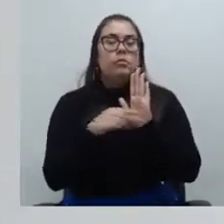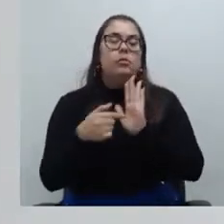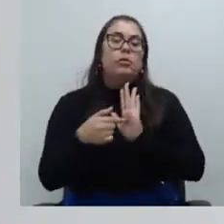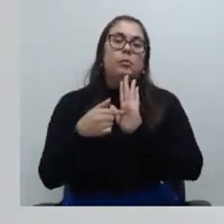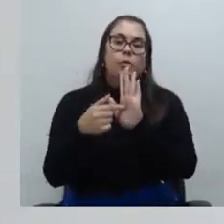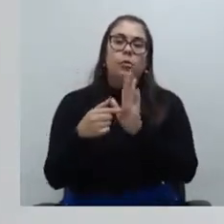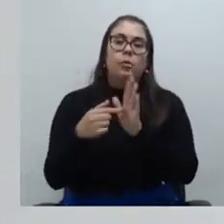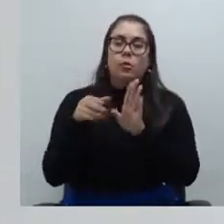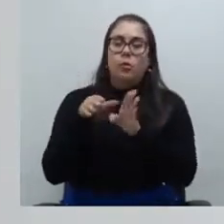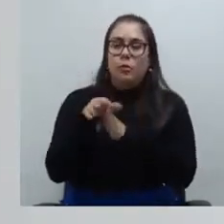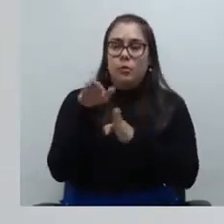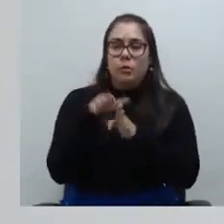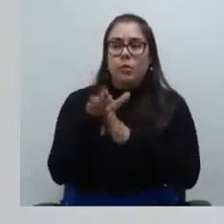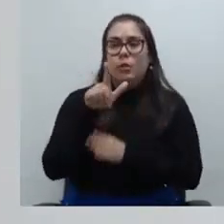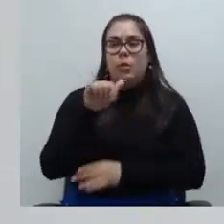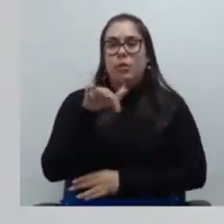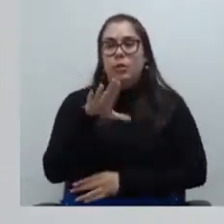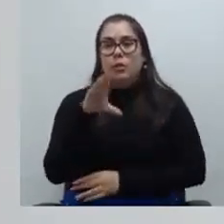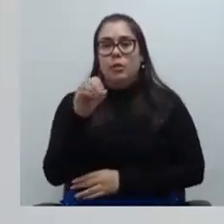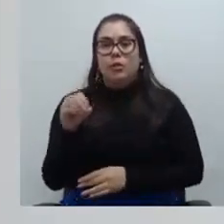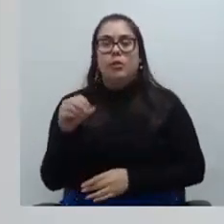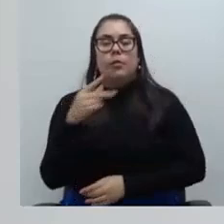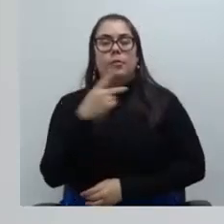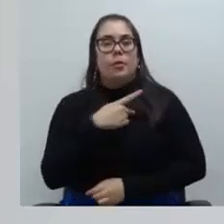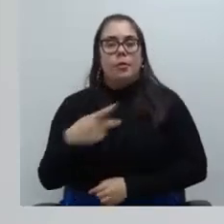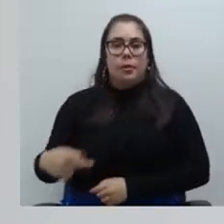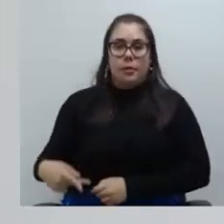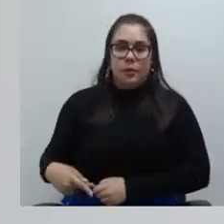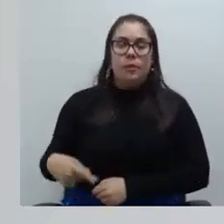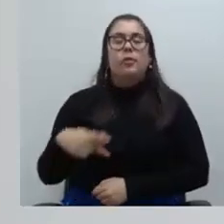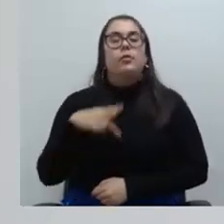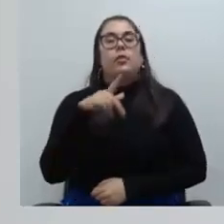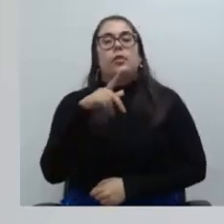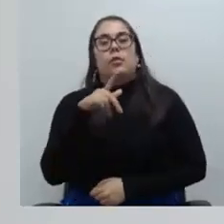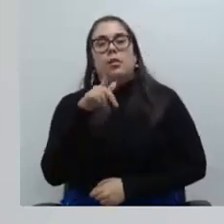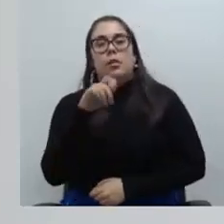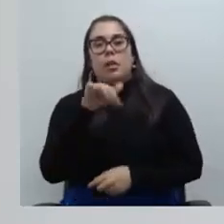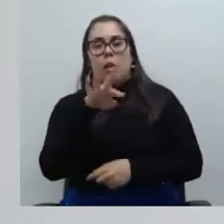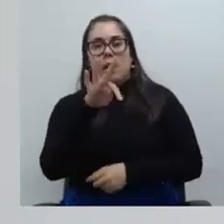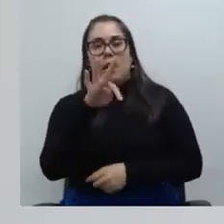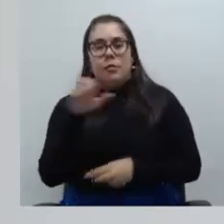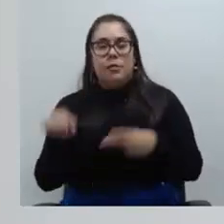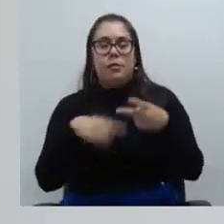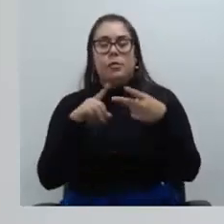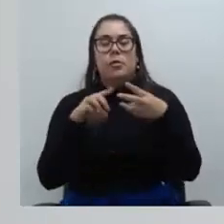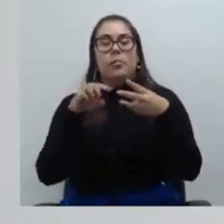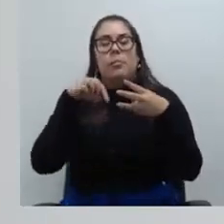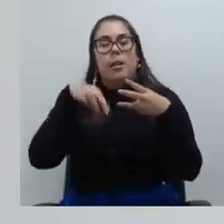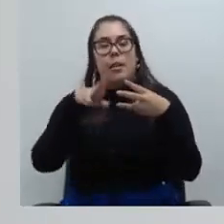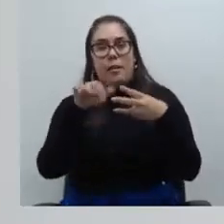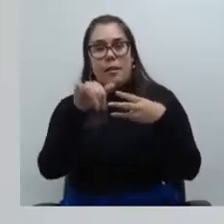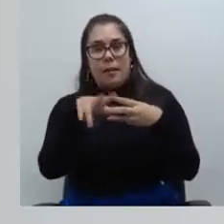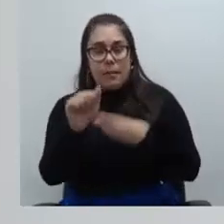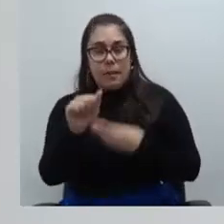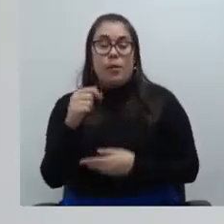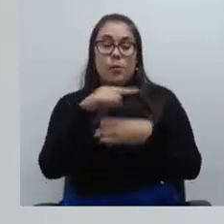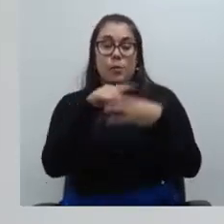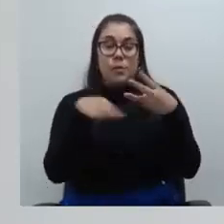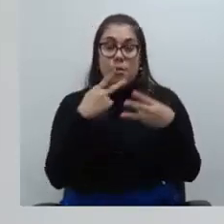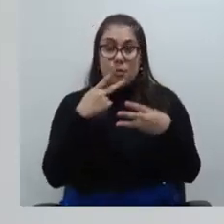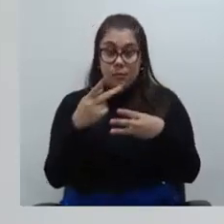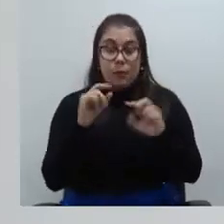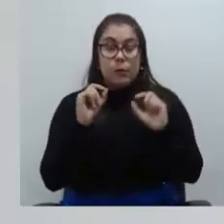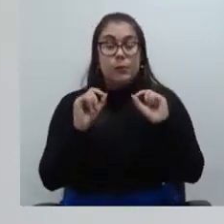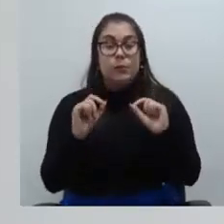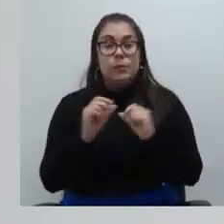trazidas pelo conselheiro Leonardo pelo presidente da associação Rafael Galati e pela conselheira Mariana vou começar pela questão